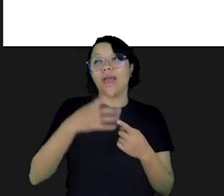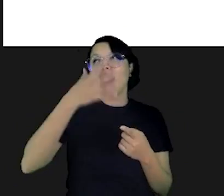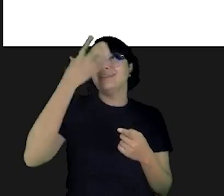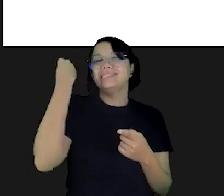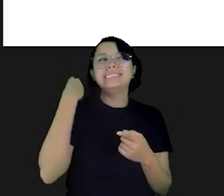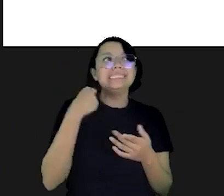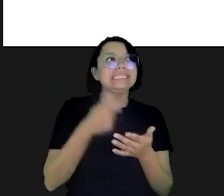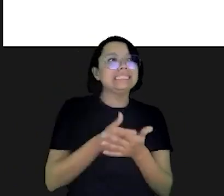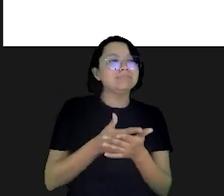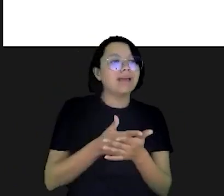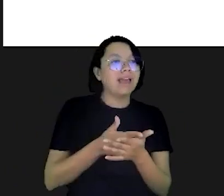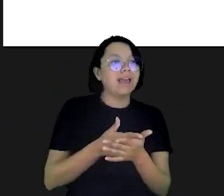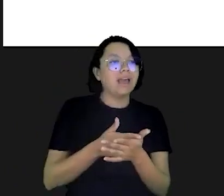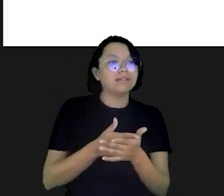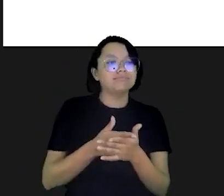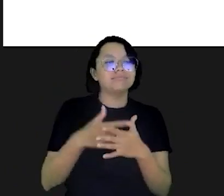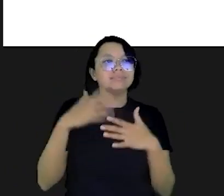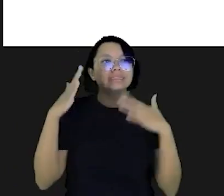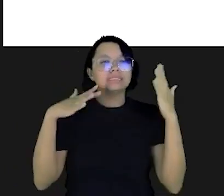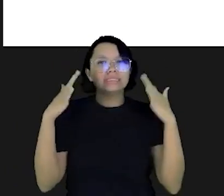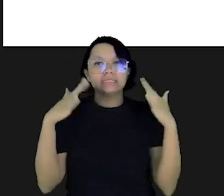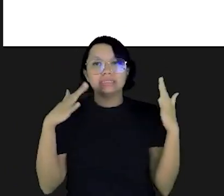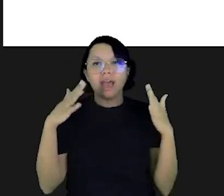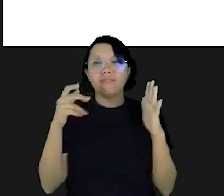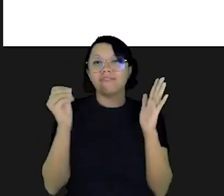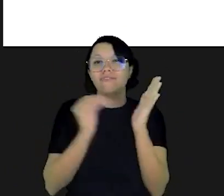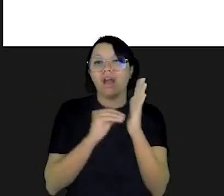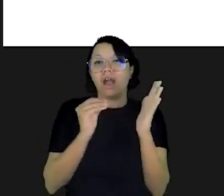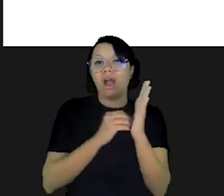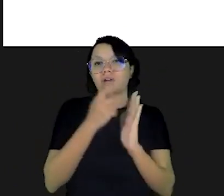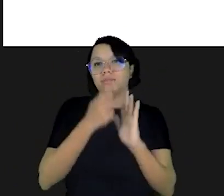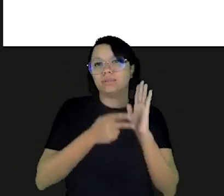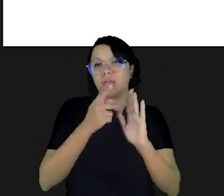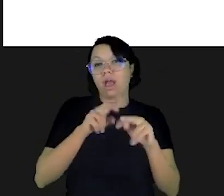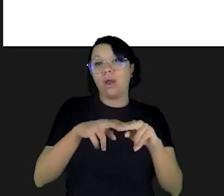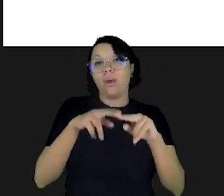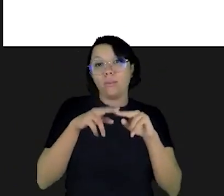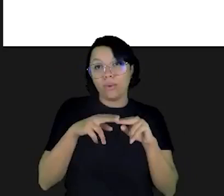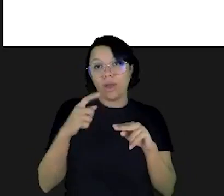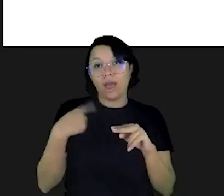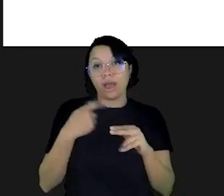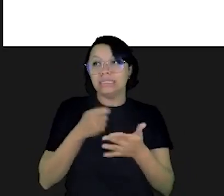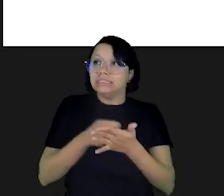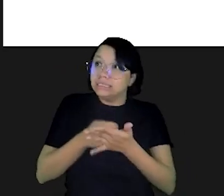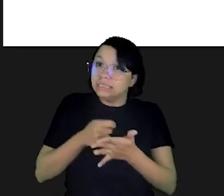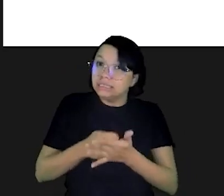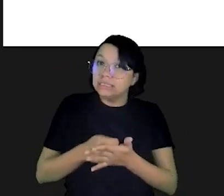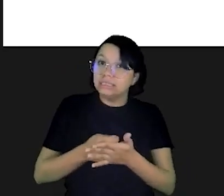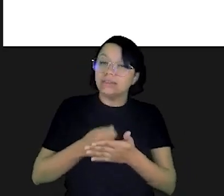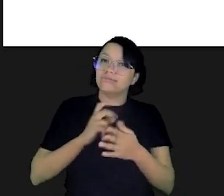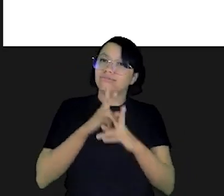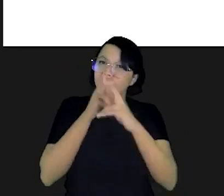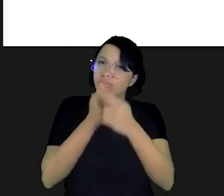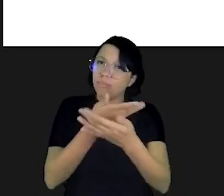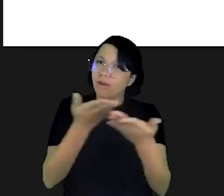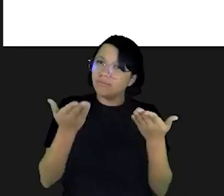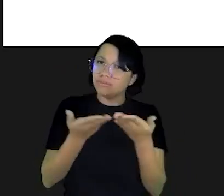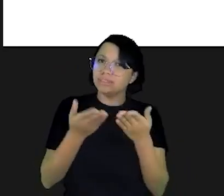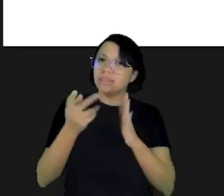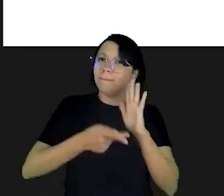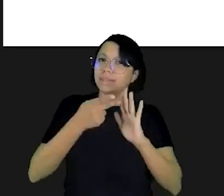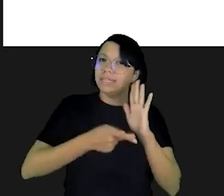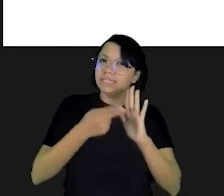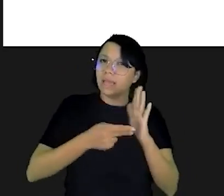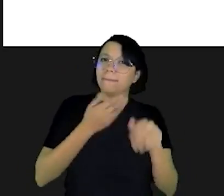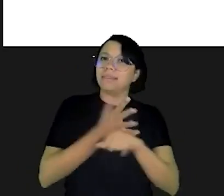série de outras coisas por puro esquecimento por pura distração por pura falta de planejamento por isso a nossa